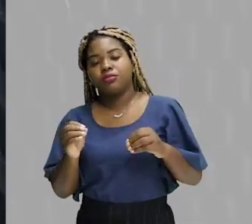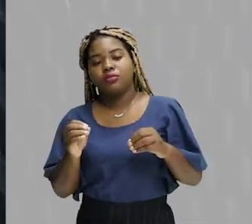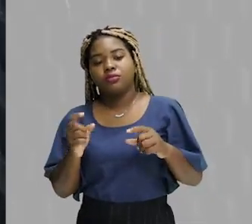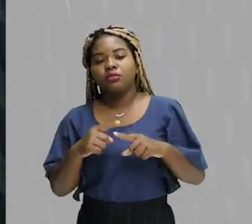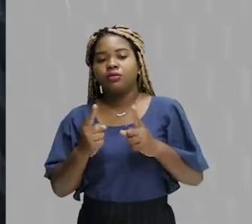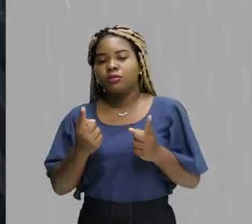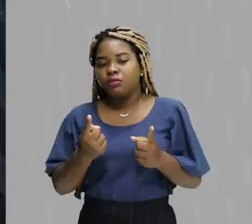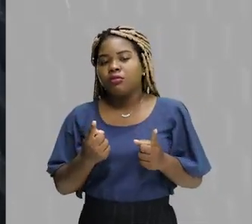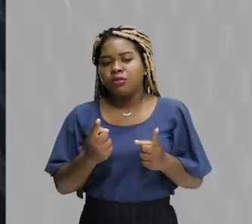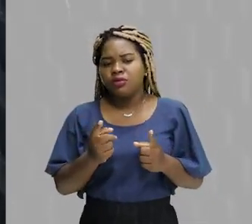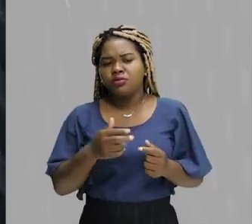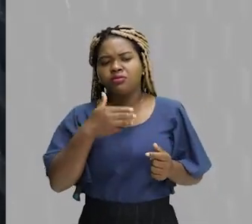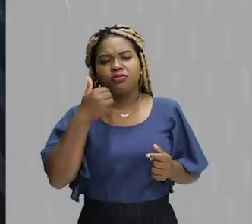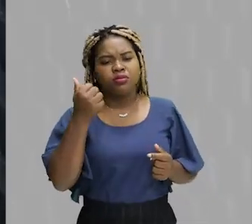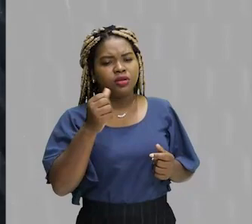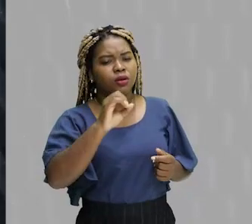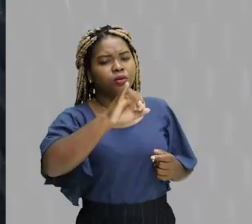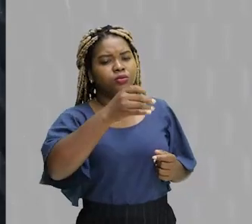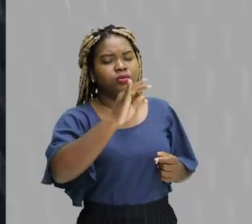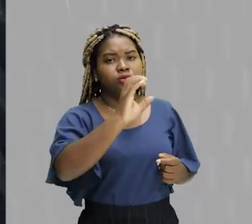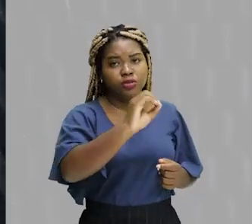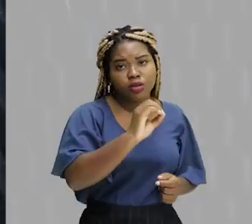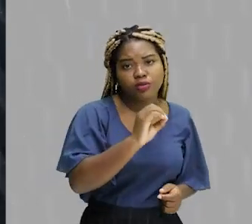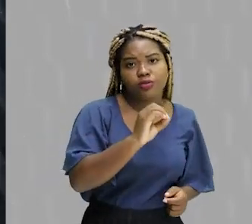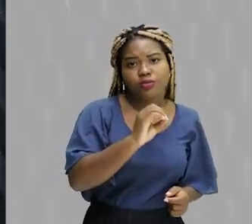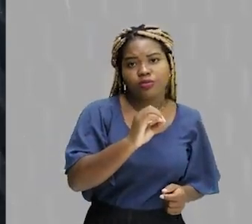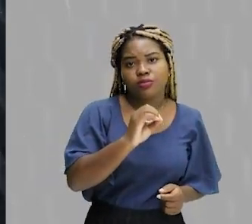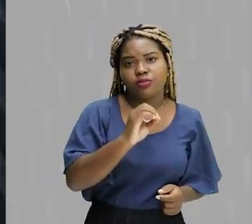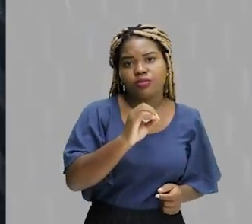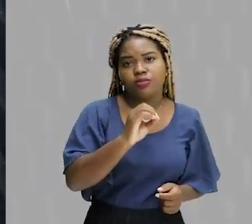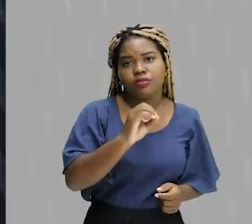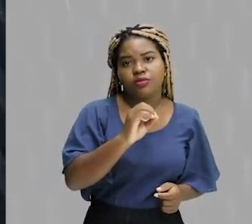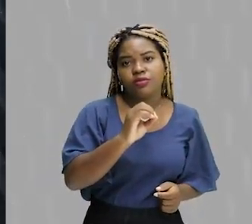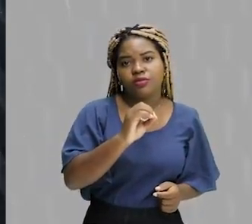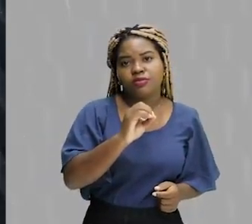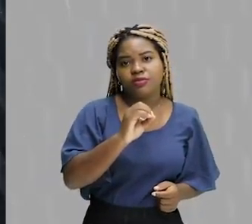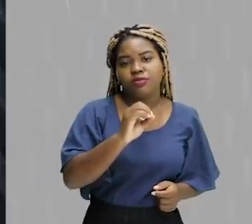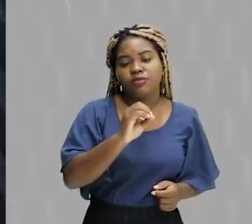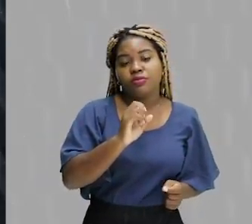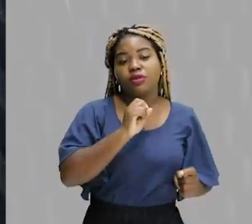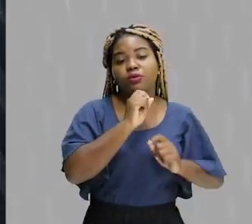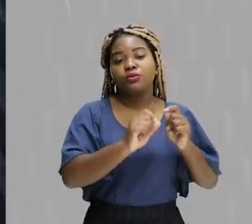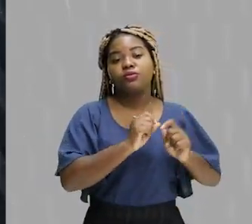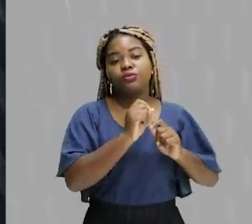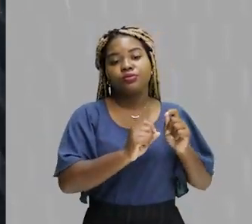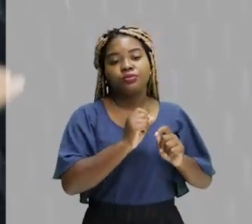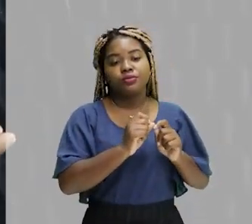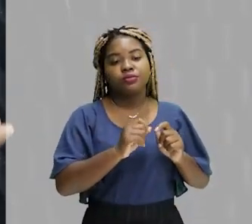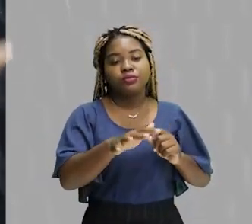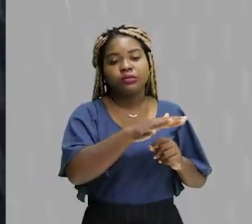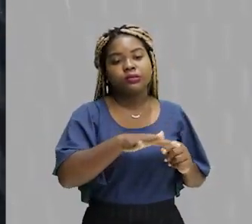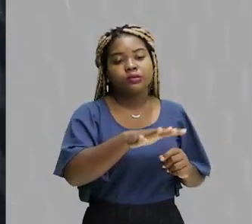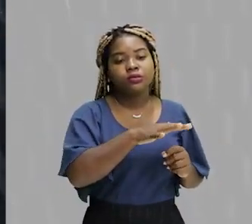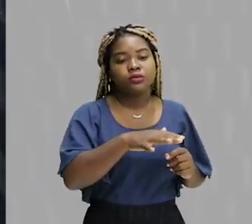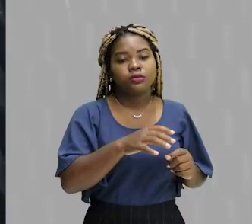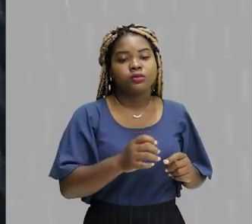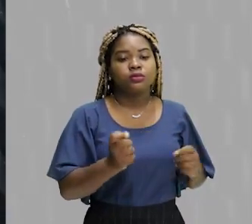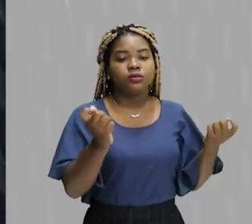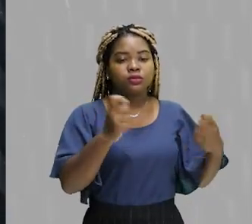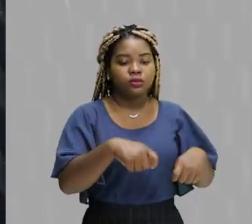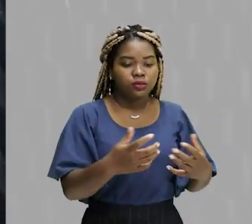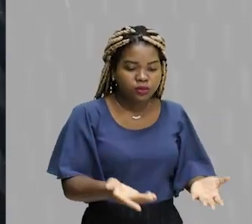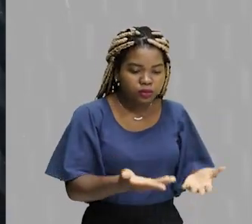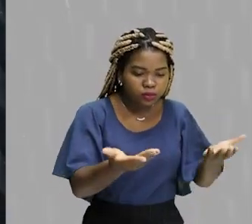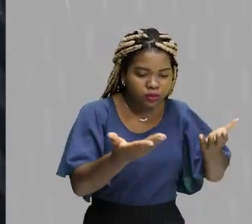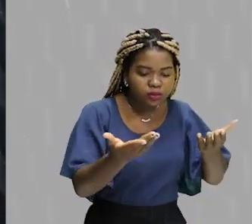prefiro a expressão objeto estético, ou seja, daquilo que a estética se debruça, que a sua sensibilidade vai buscar dentro do